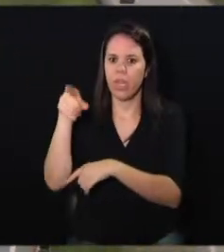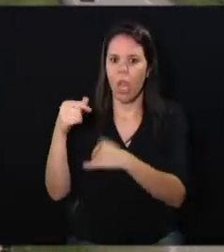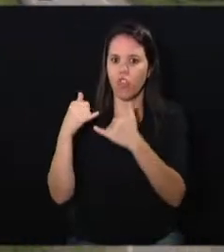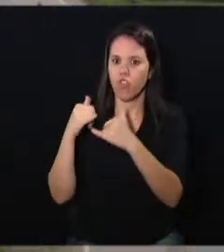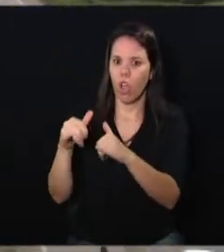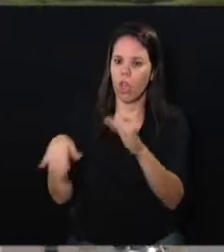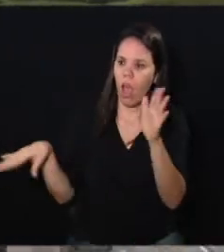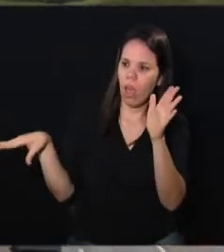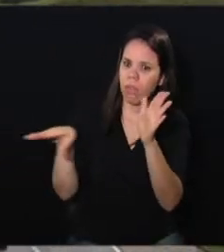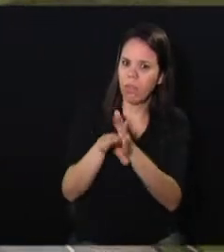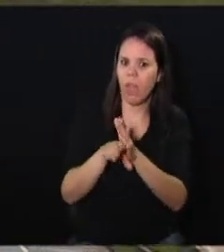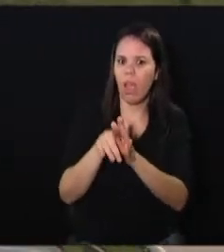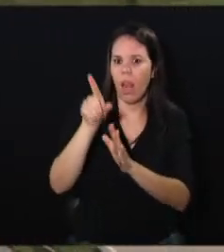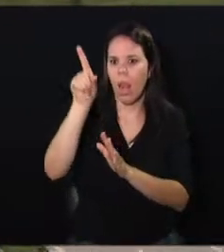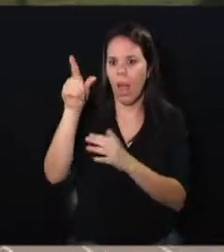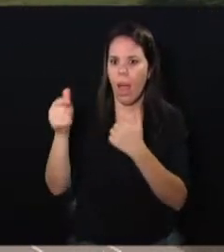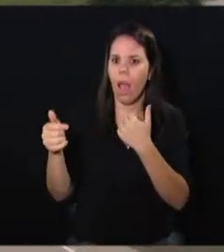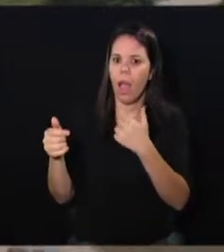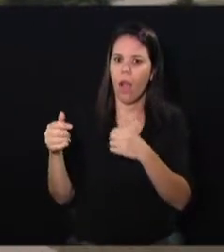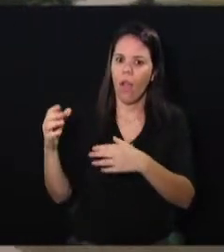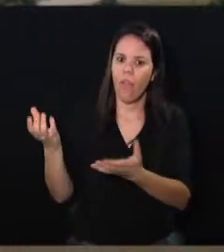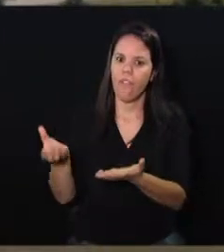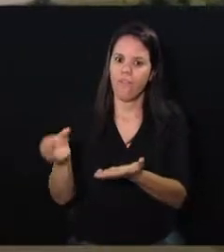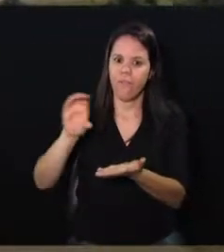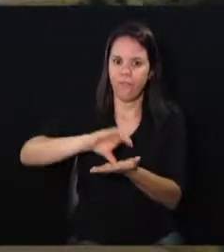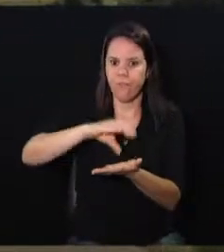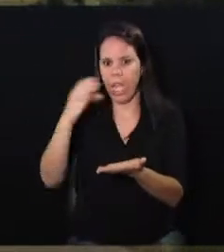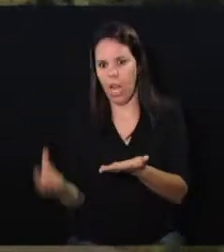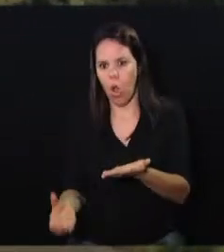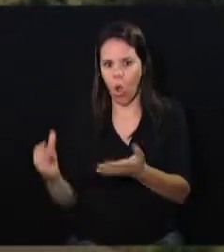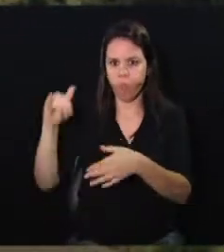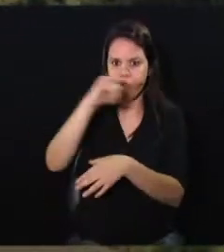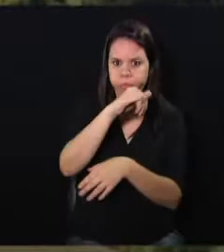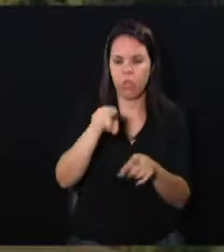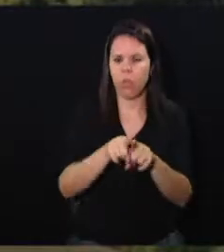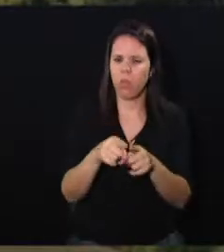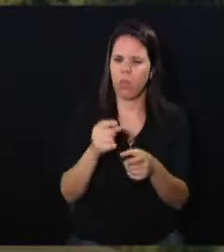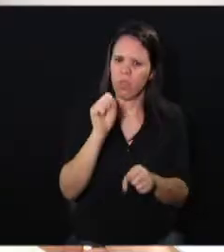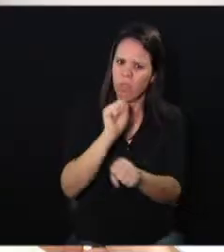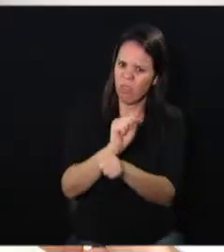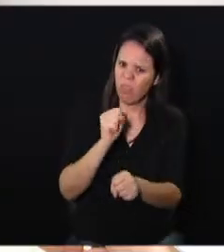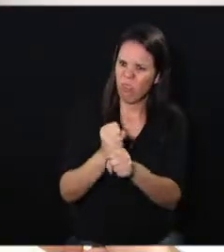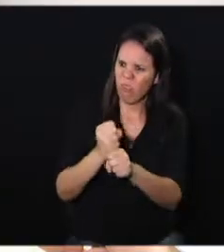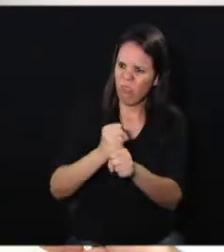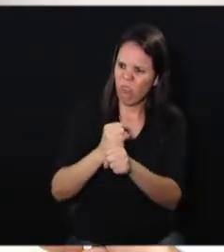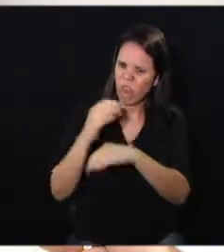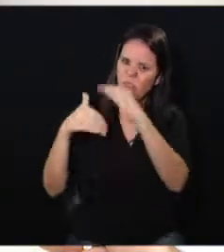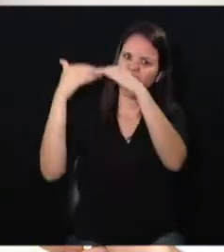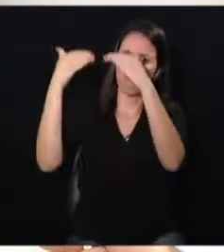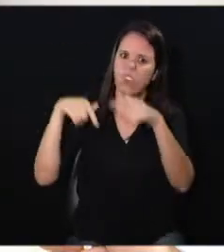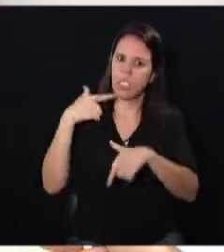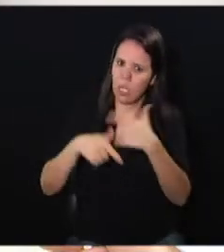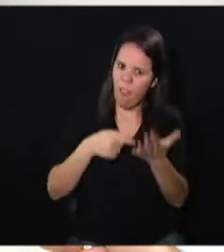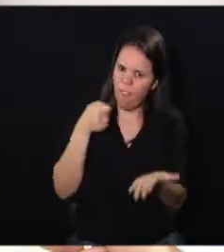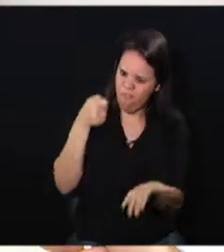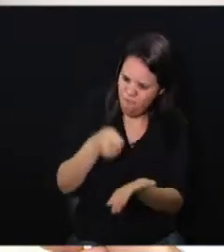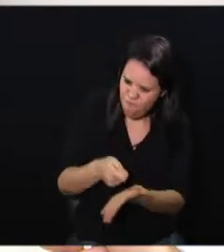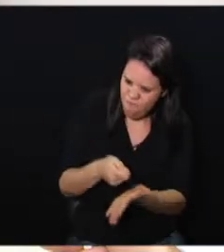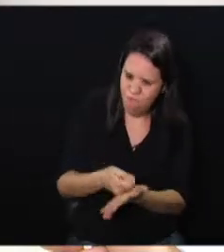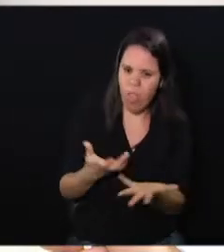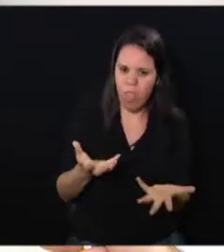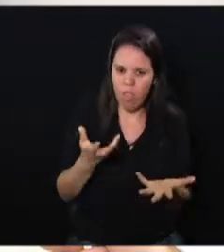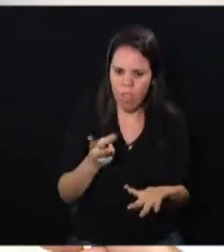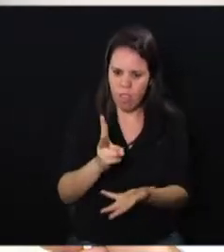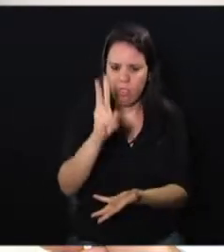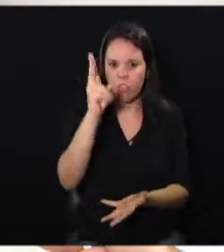até a região de Viracopos. É uma região que, como eu disse, aguarda muitos anos do desenvolvimento e nós estamos trabalhando firmes para que